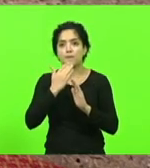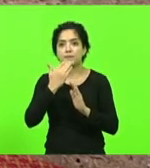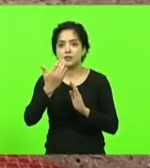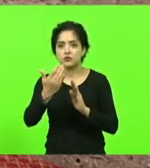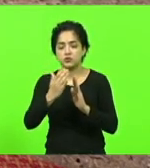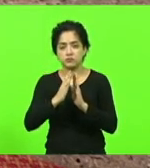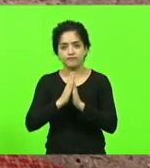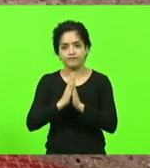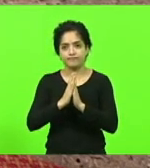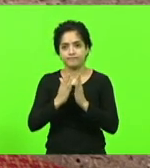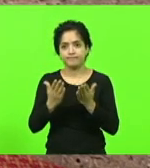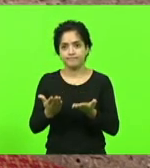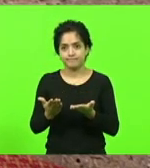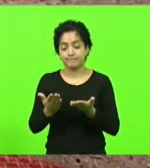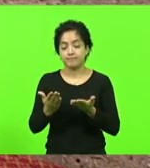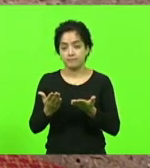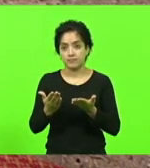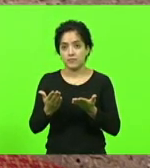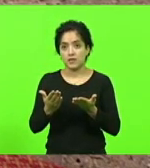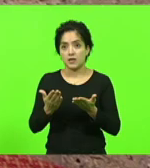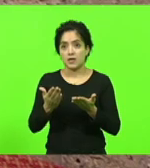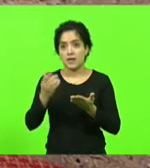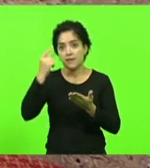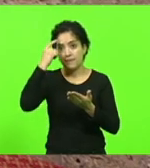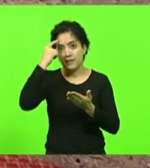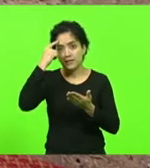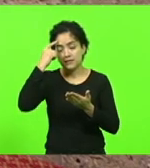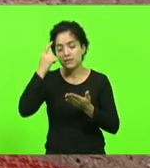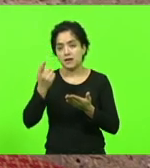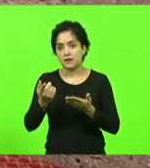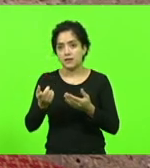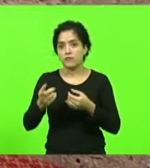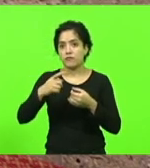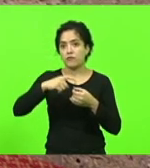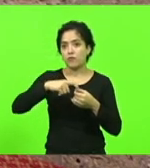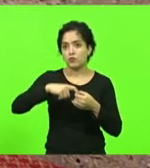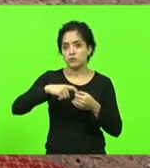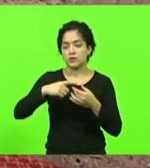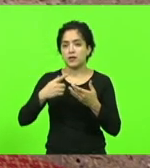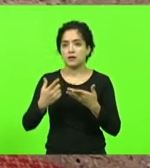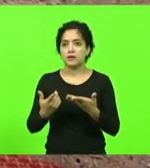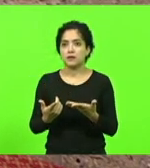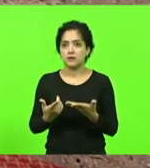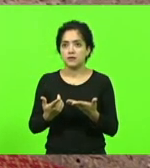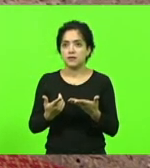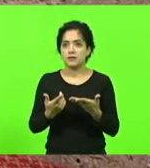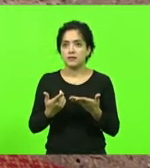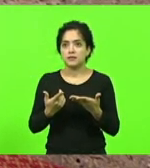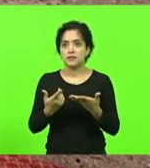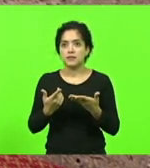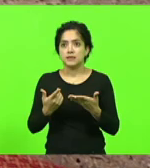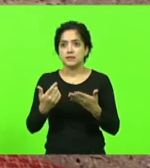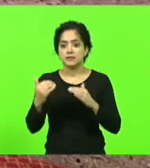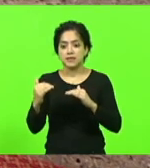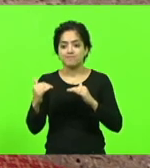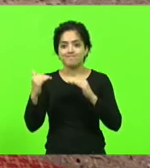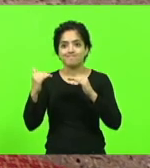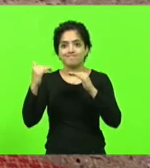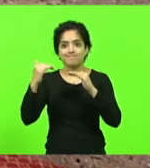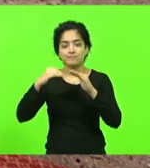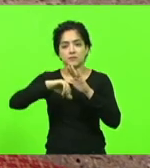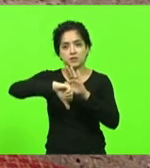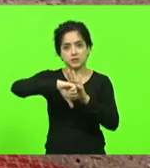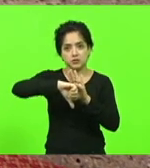poder judiciário que possa reconsiderar, pois na minha visão existem níveis de gravidade